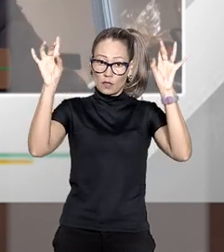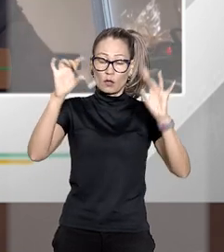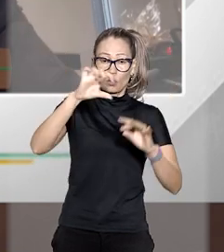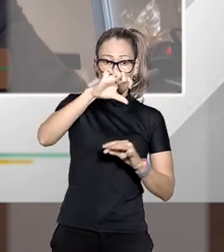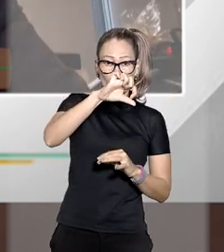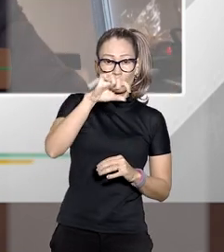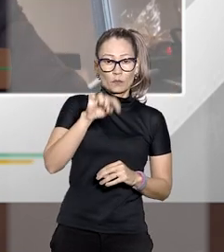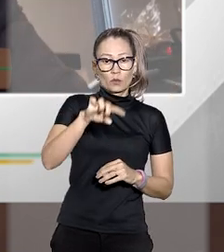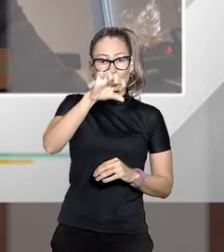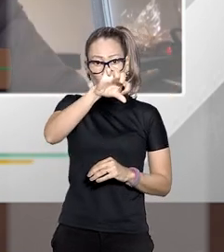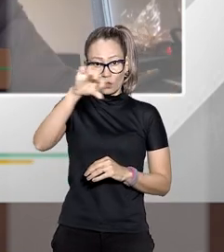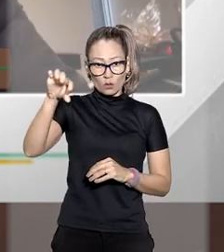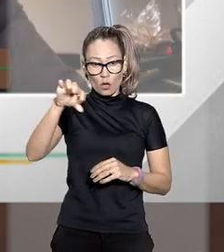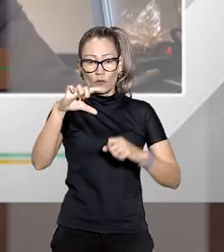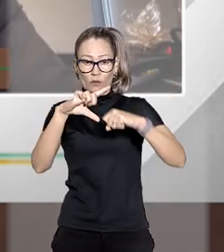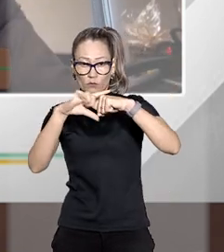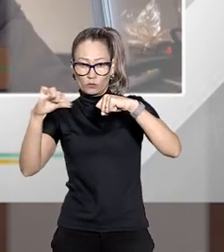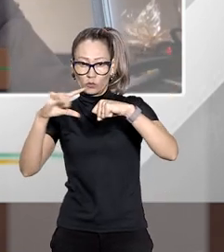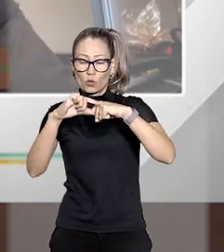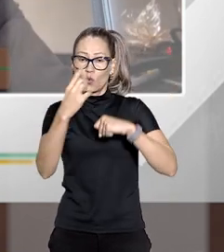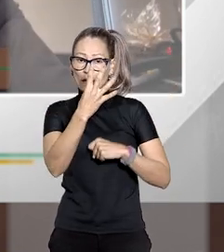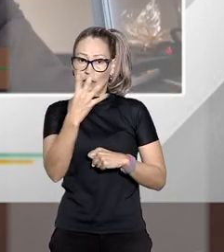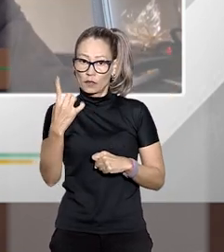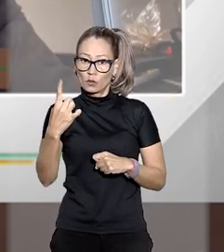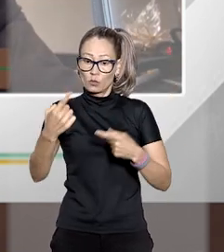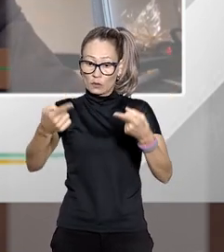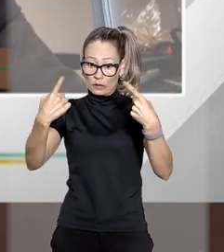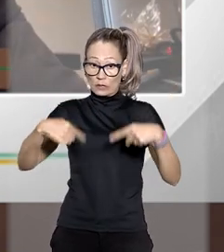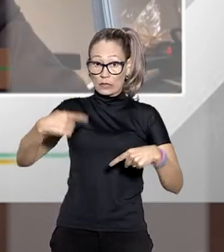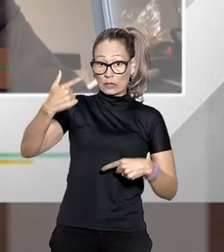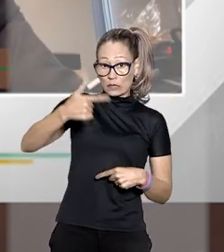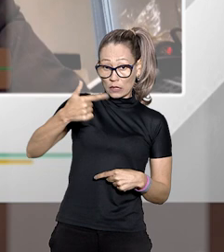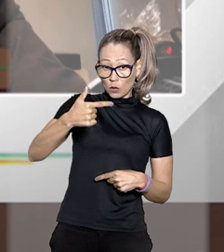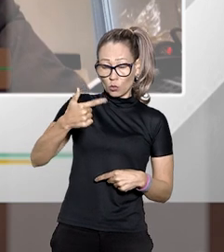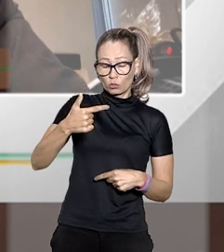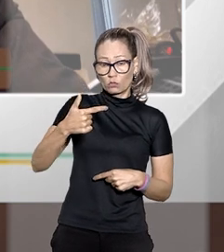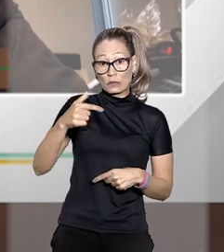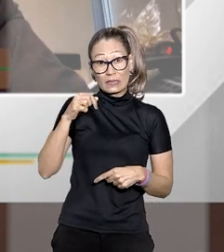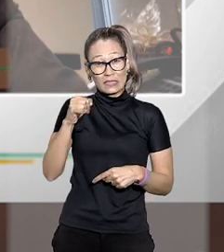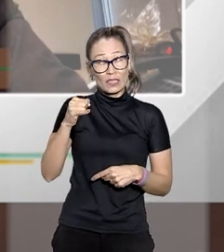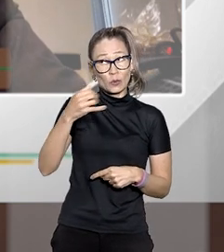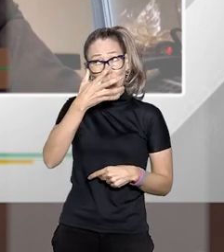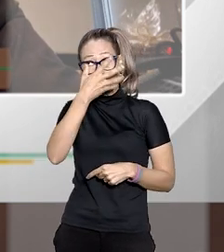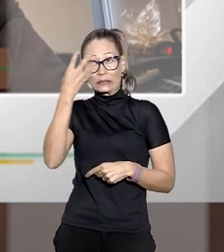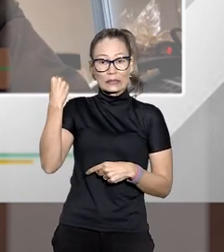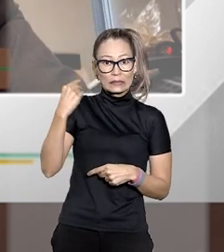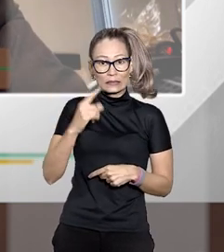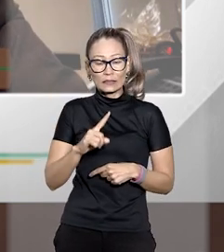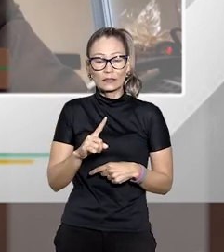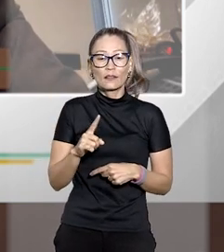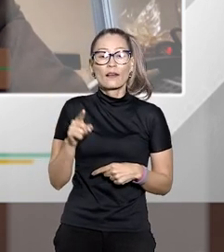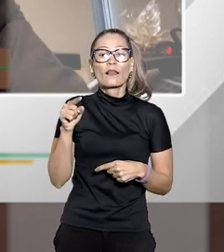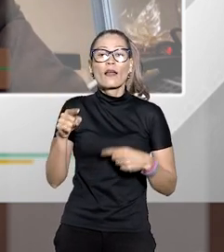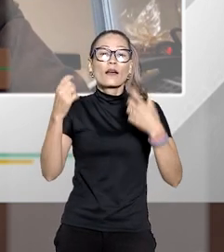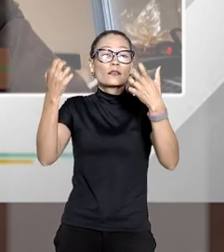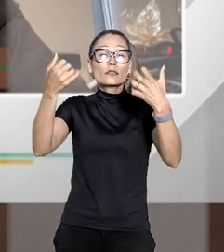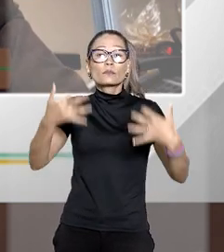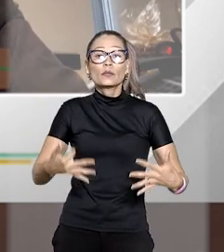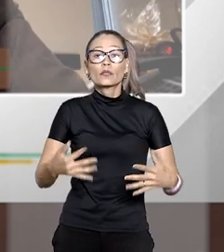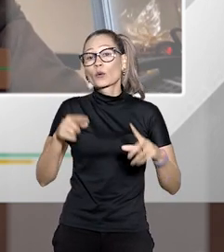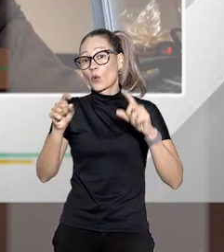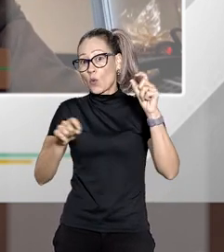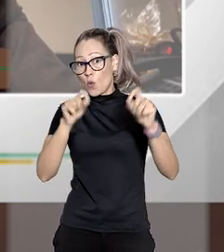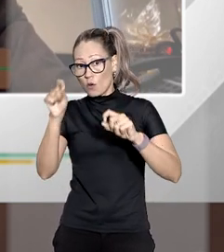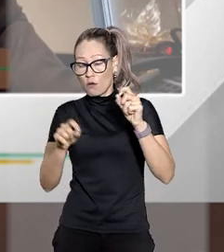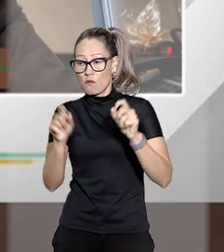9099 o artigo 41 parágrafo 2 se a minha memória não faltar ele expressamente